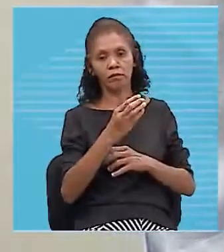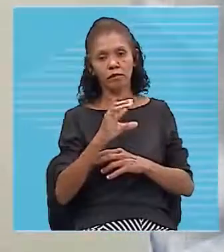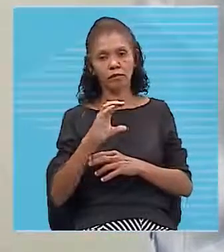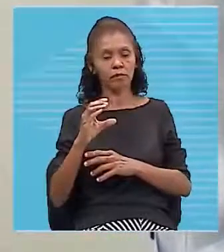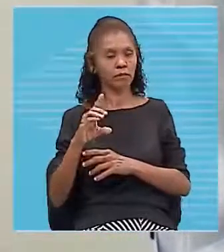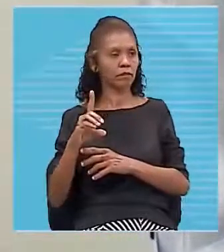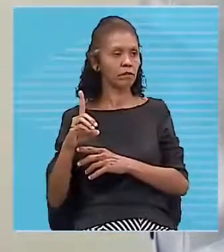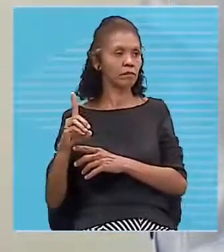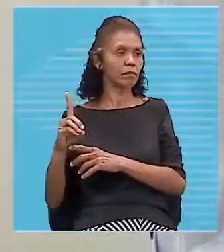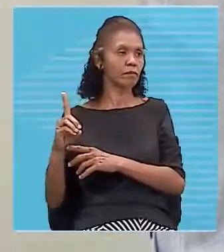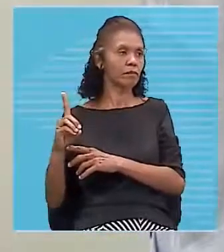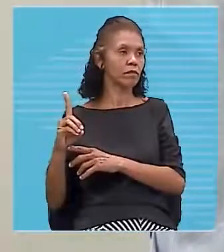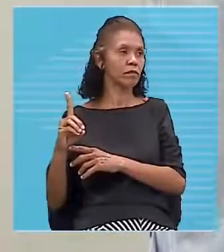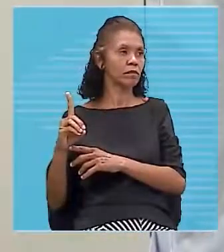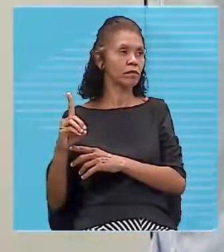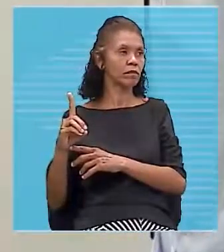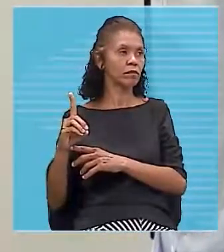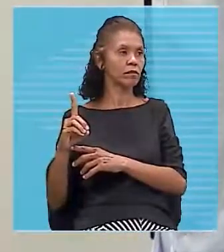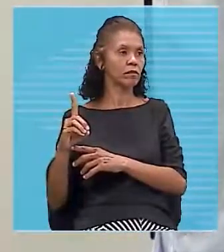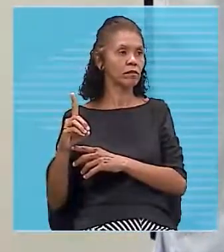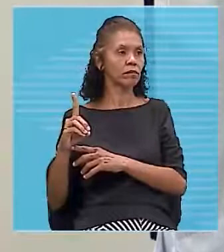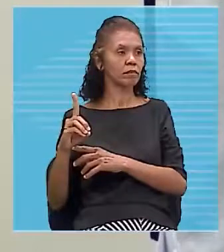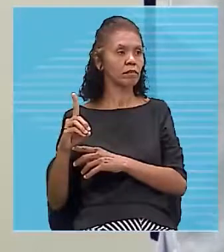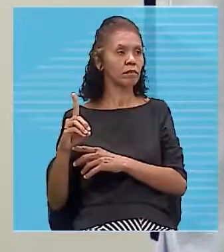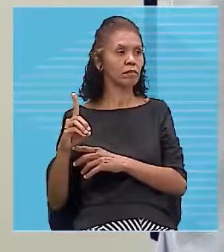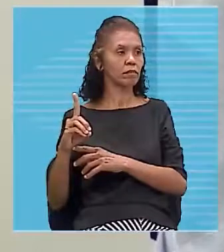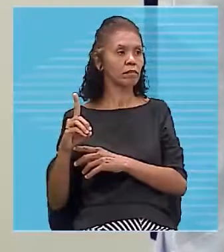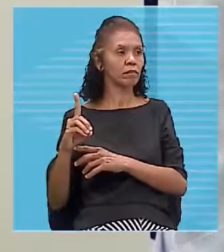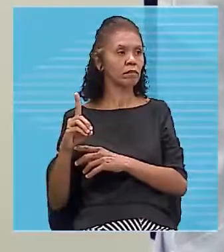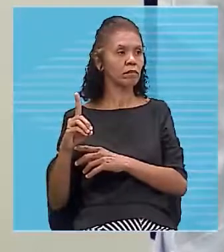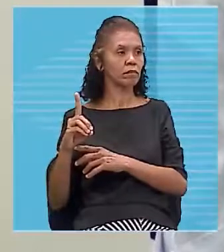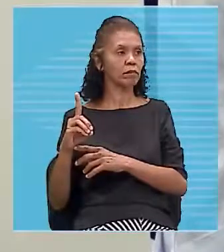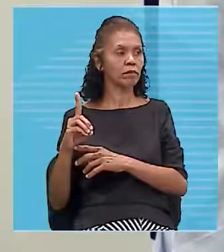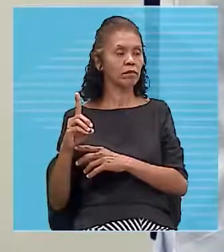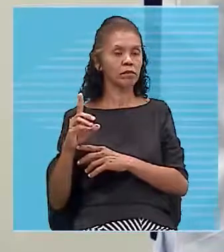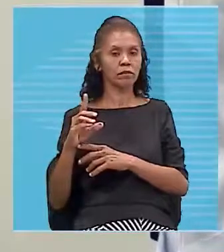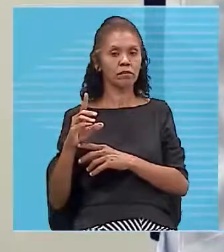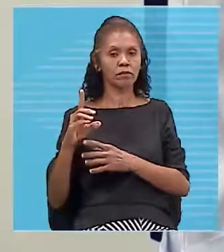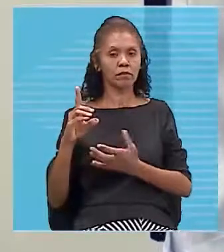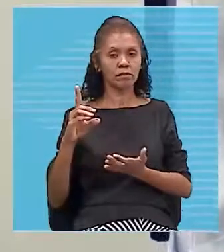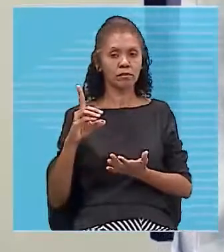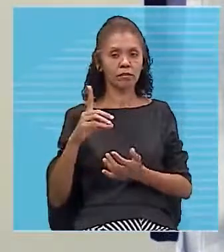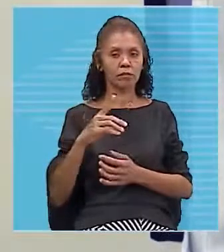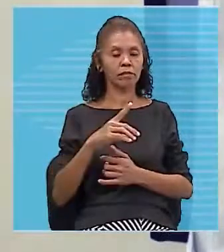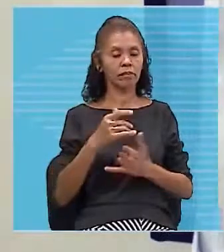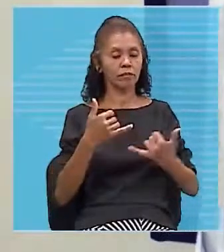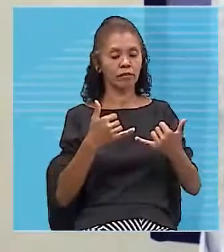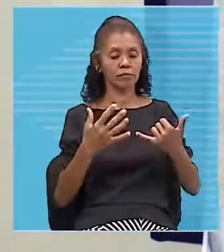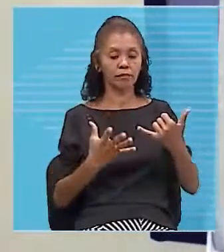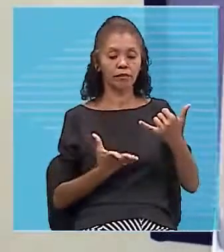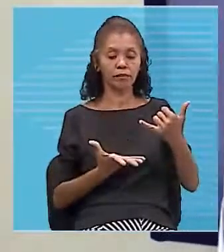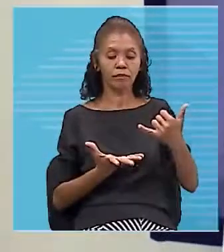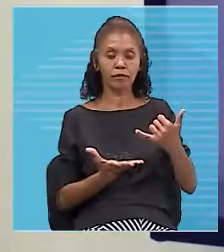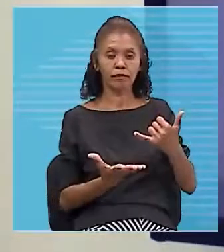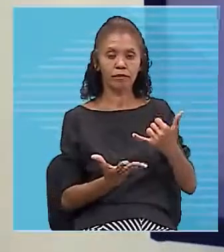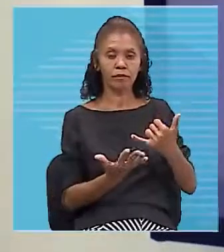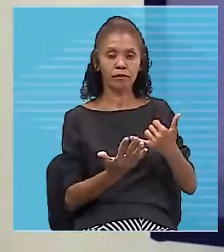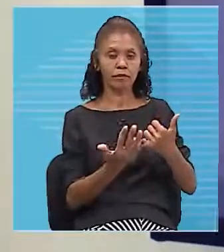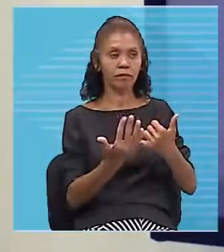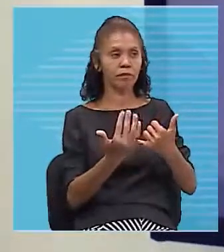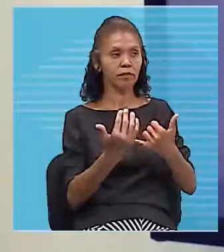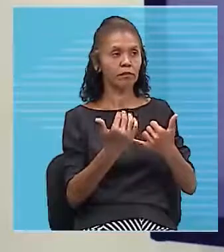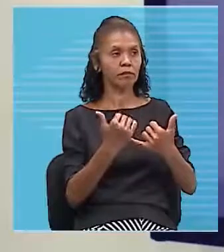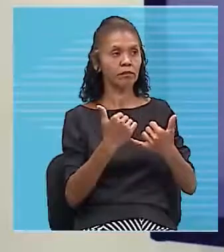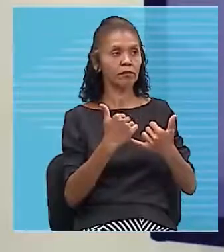está indo para a direita, o meu campo magnético entra por baixo do fio e sai